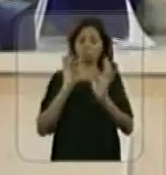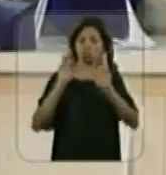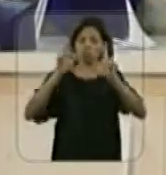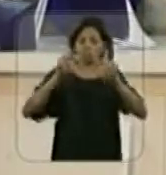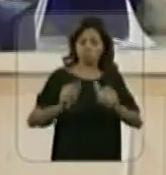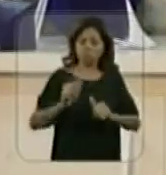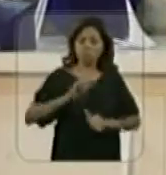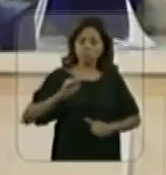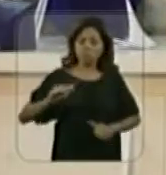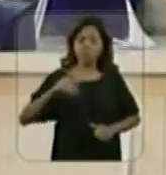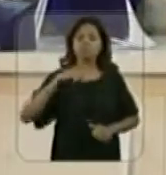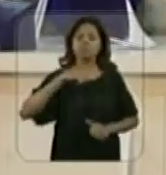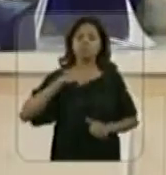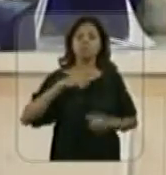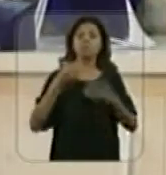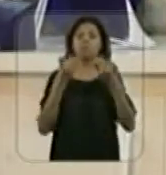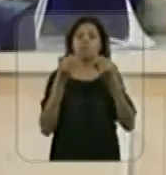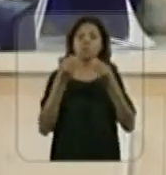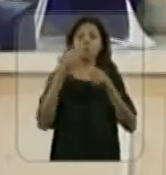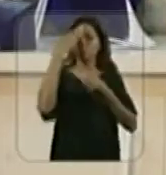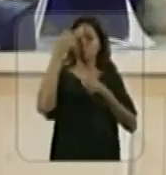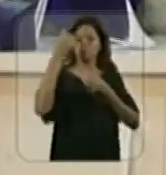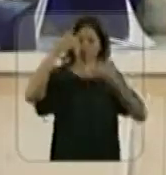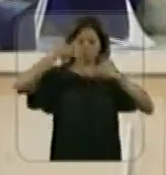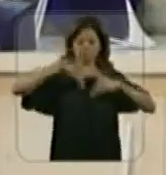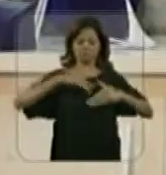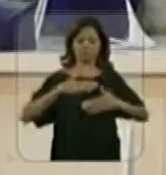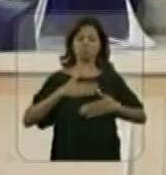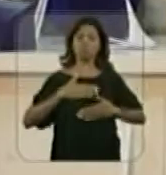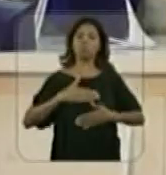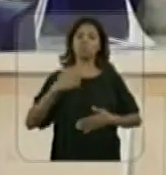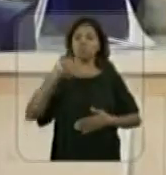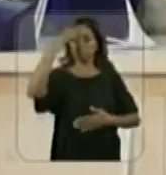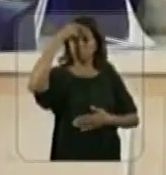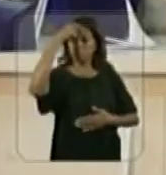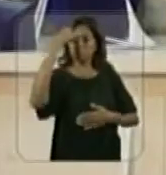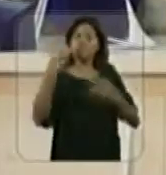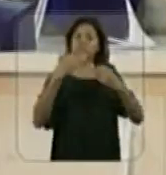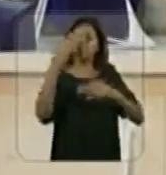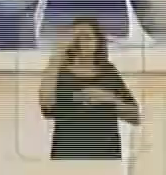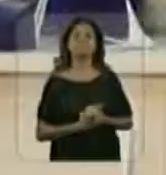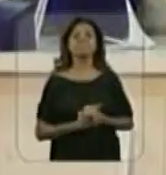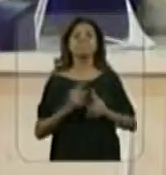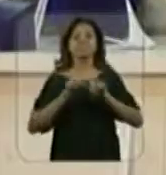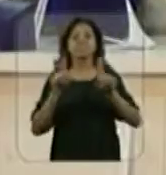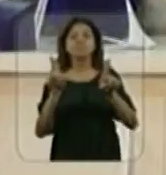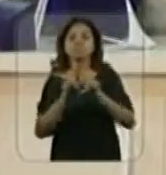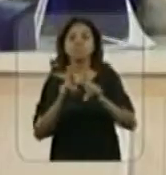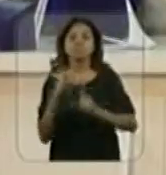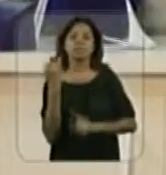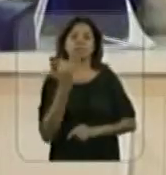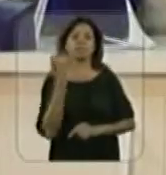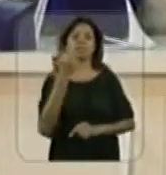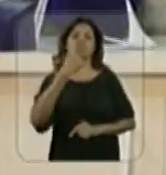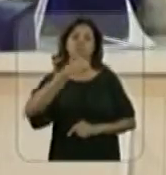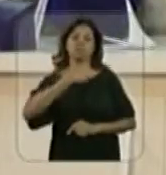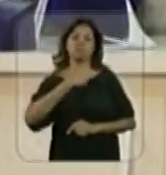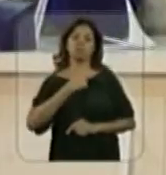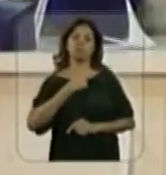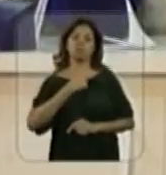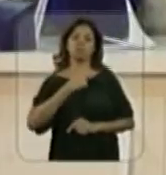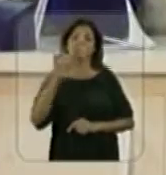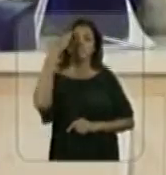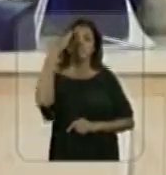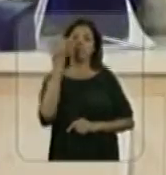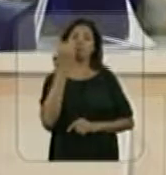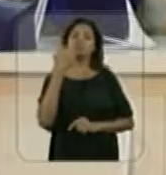é importante que a criança tenha recursos internos para enfrentar essa nova realidade. Mas também é importante que ela